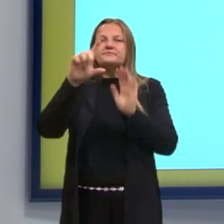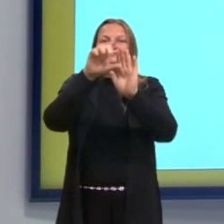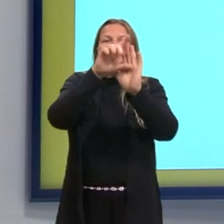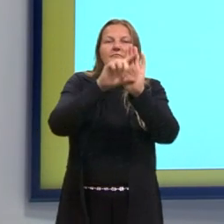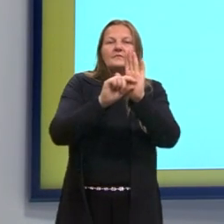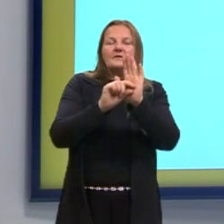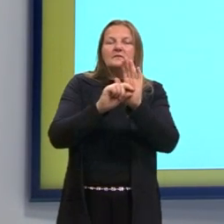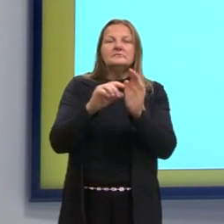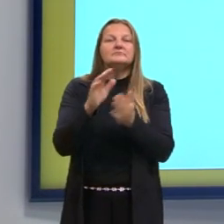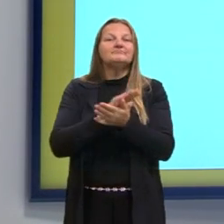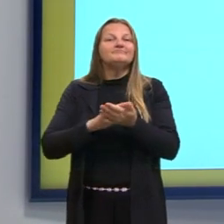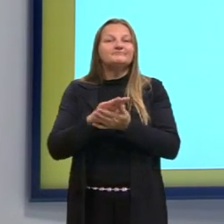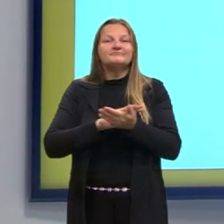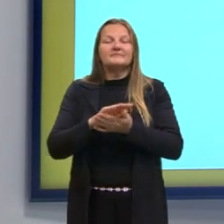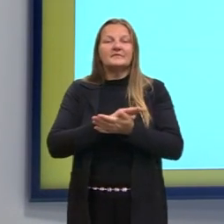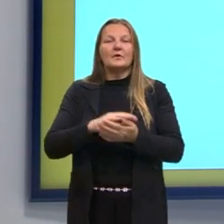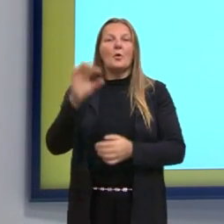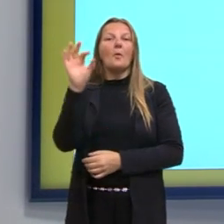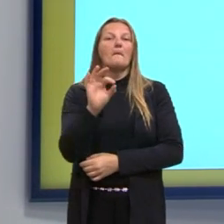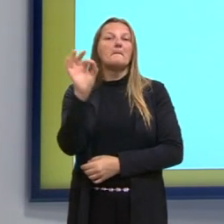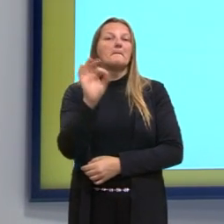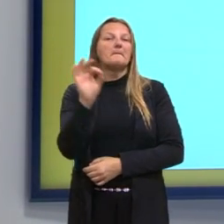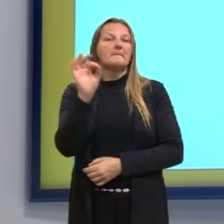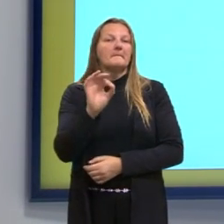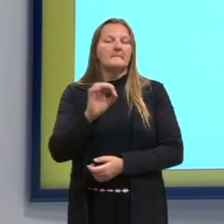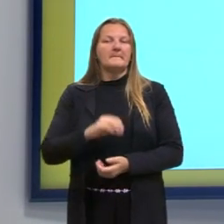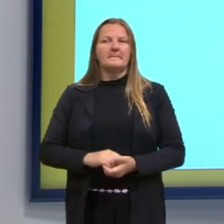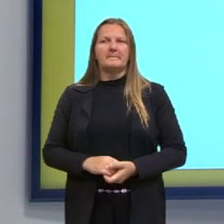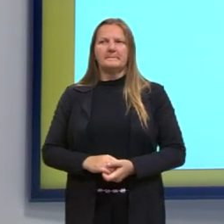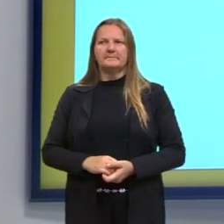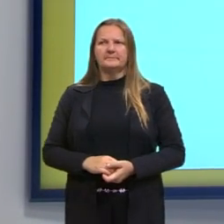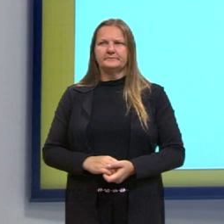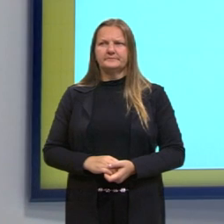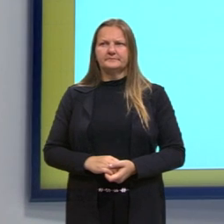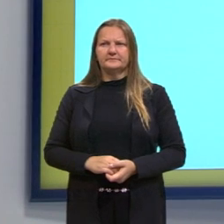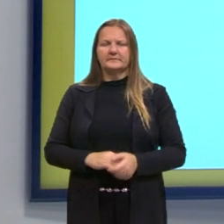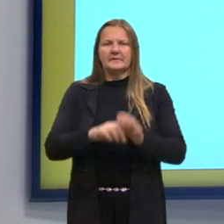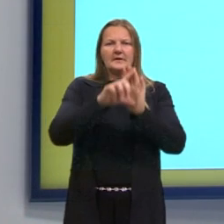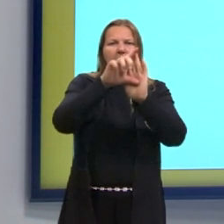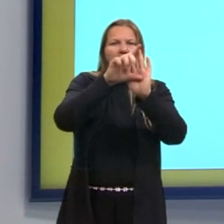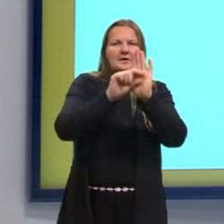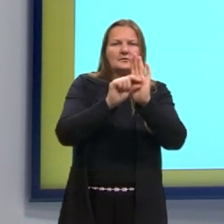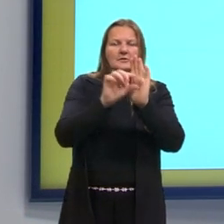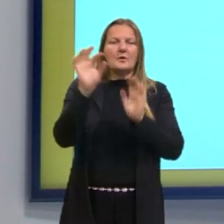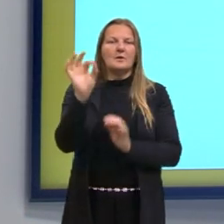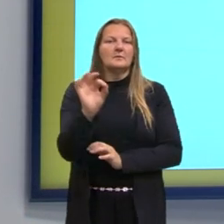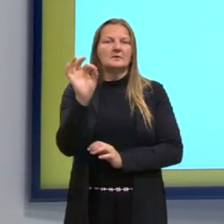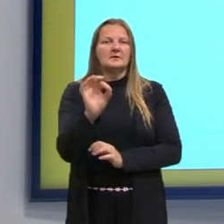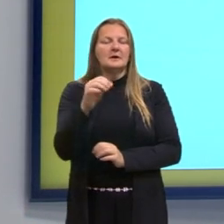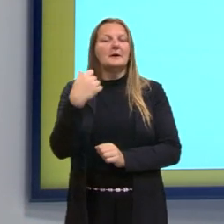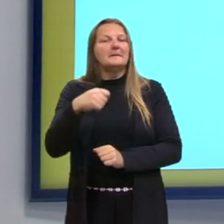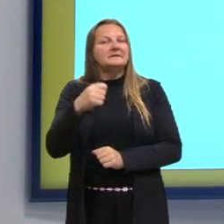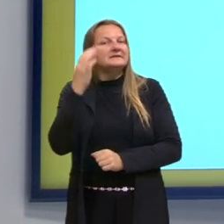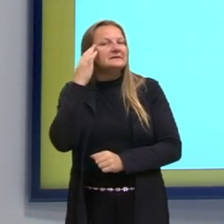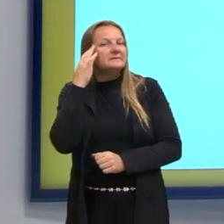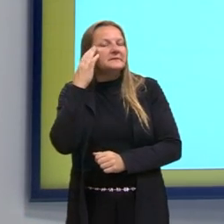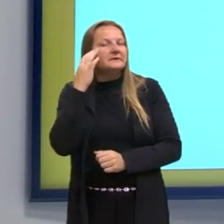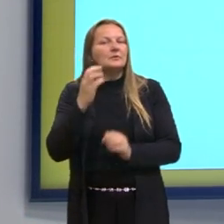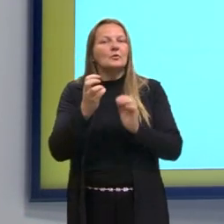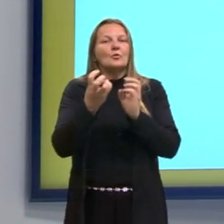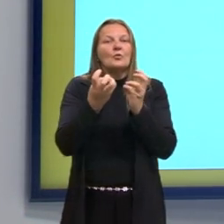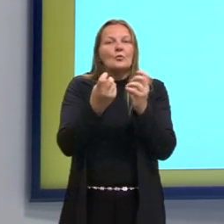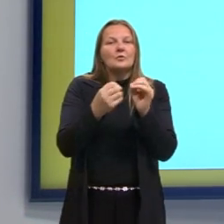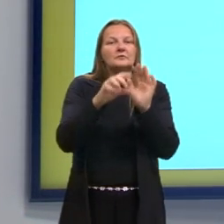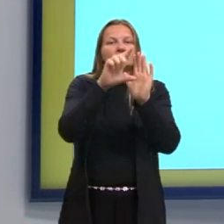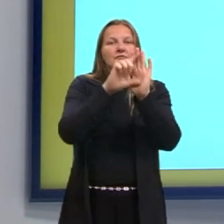Não, eu quero o percentual. Quando a gente fala em redução percentual, eu preciso. Quanto que reduziu,